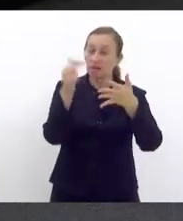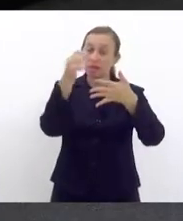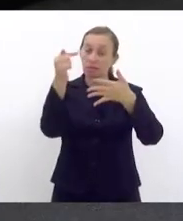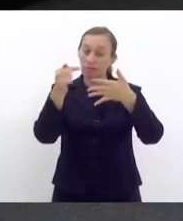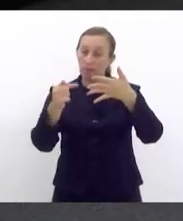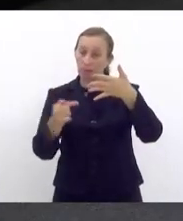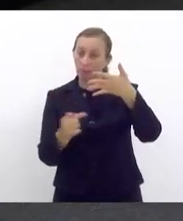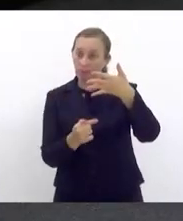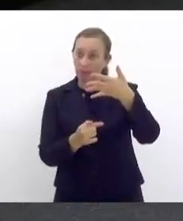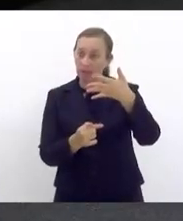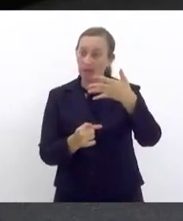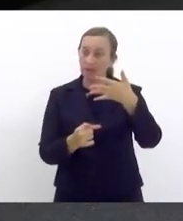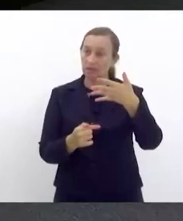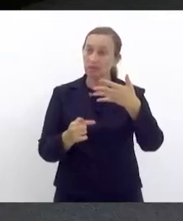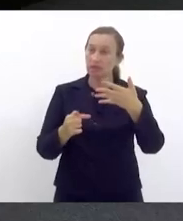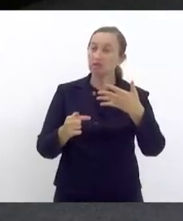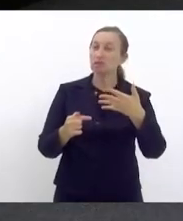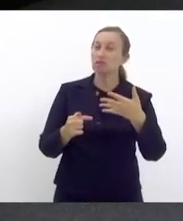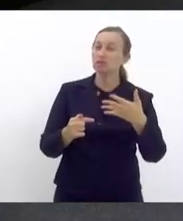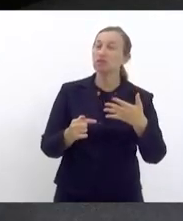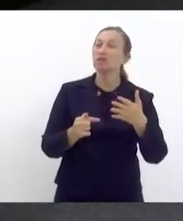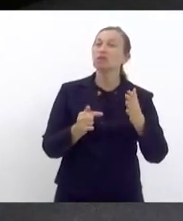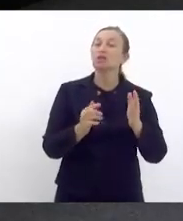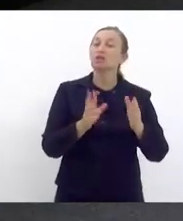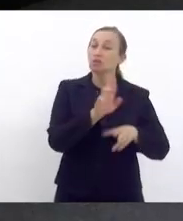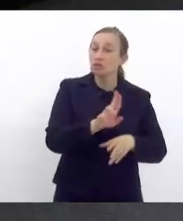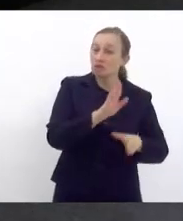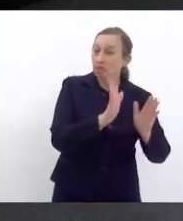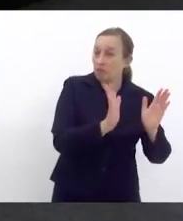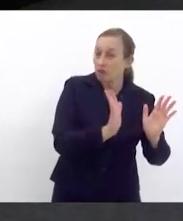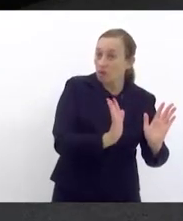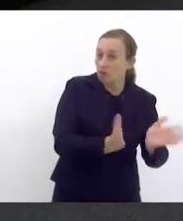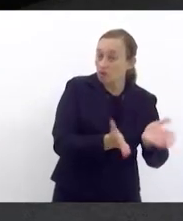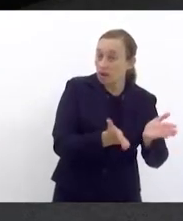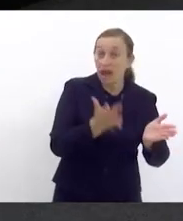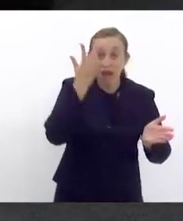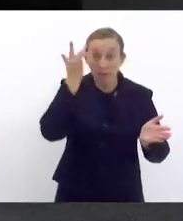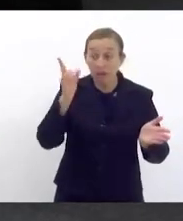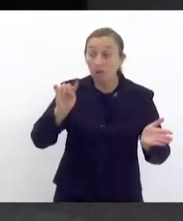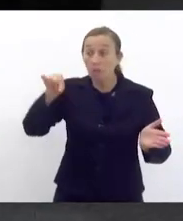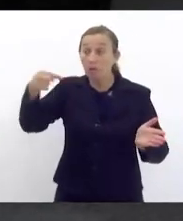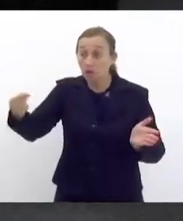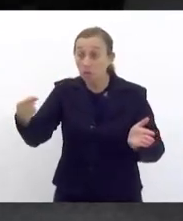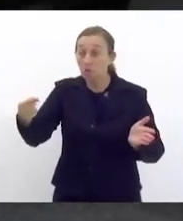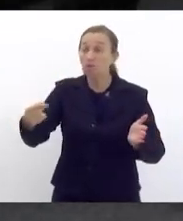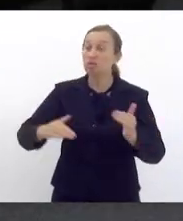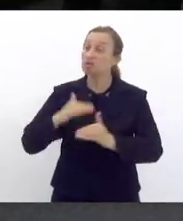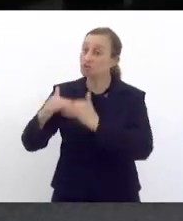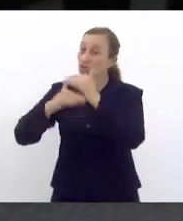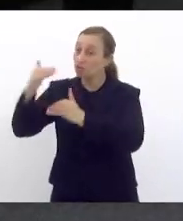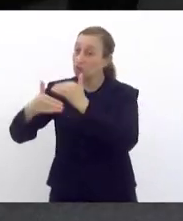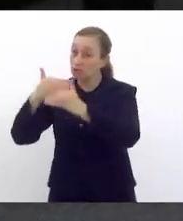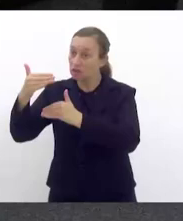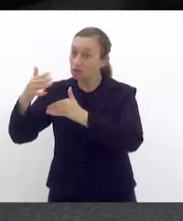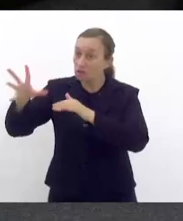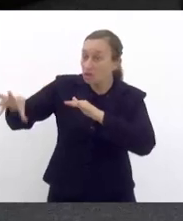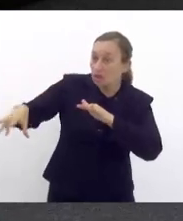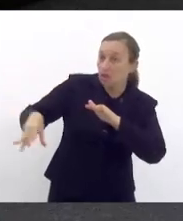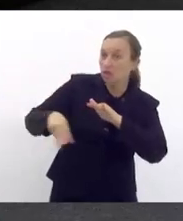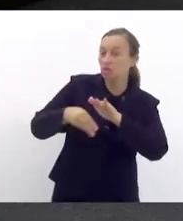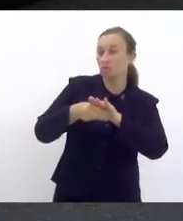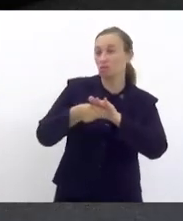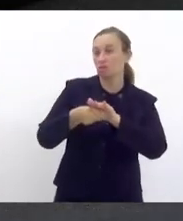ABCD, ponto. Atualmente é esse. Amanhã pode ter um mais desenvolvido e vossa excelência não amarra a lei